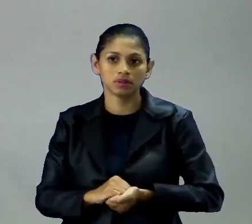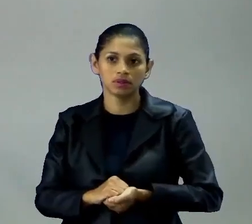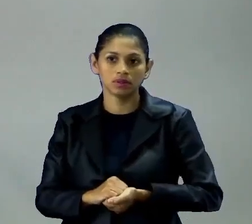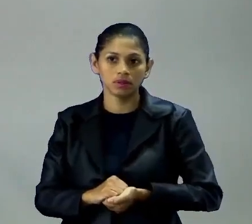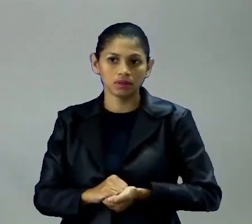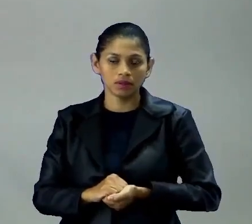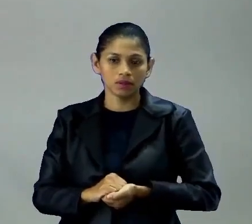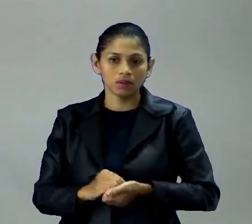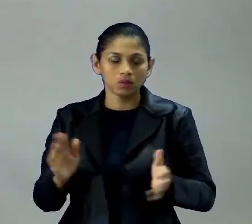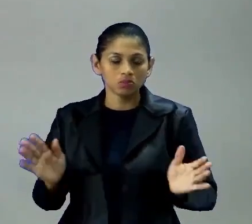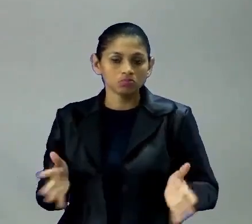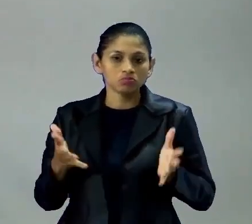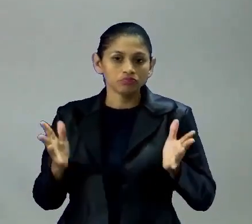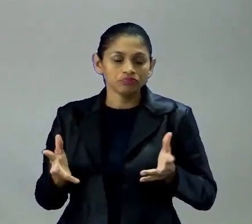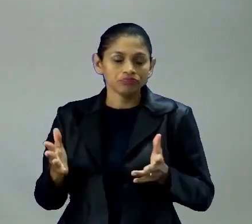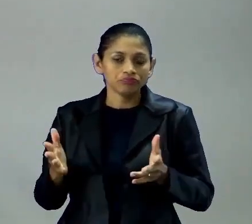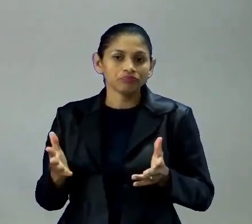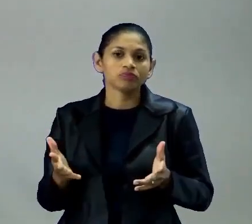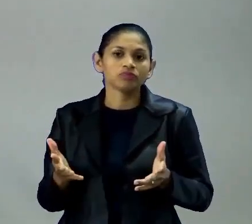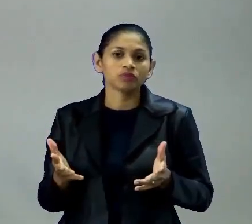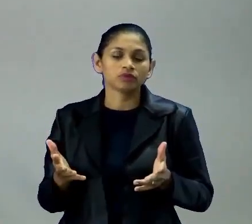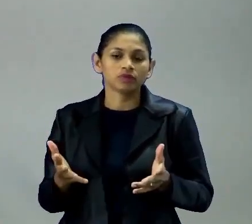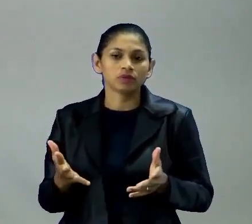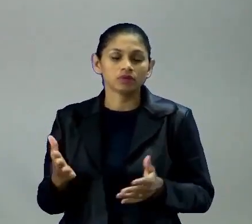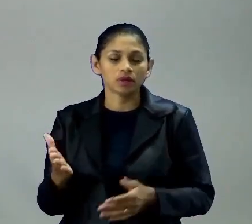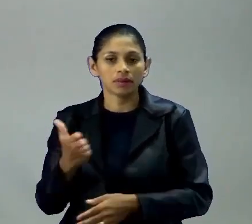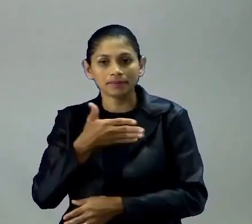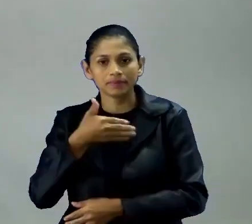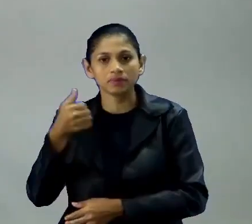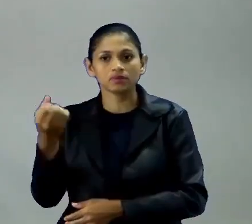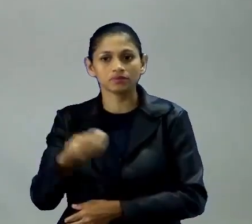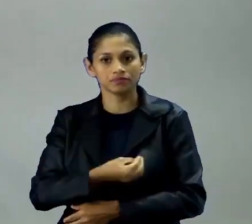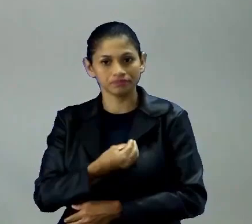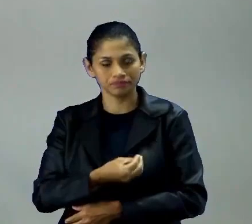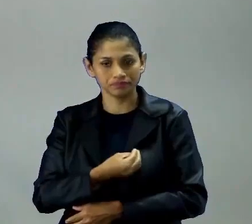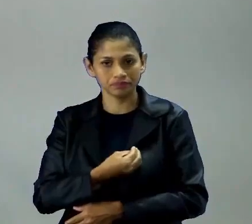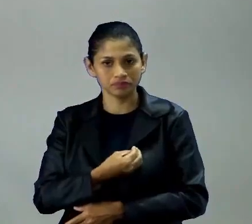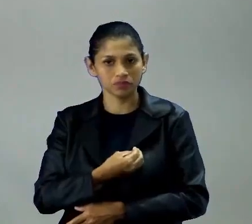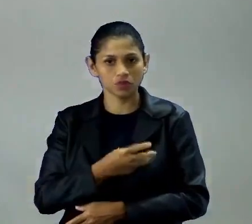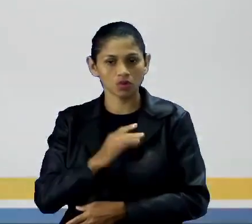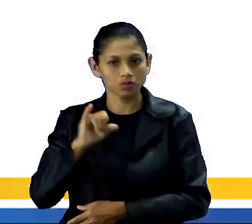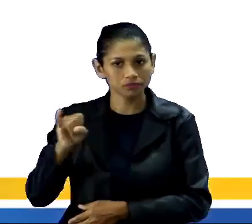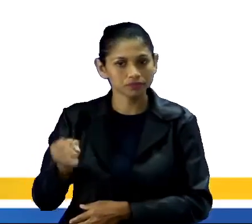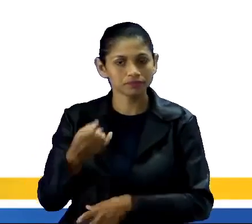né, por questões de melhoria de vida, por oportunidade de trabalho, entre outros.